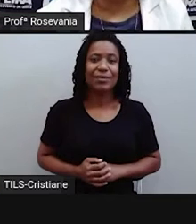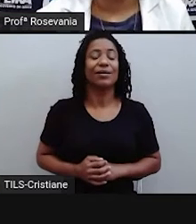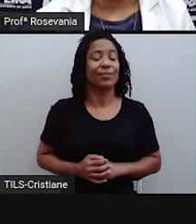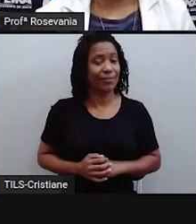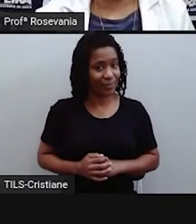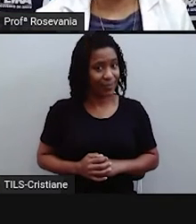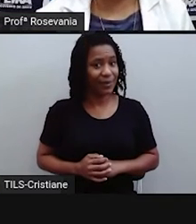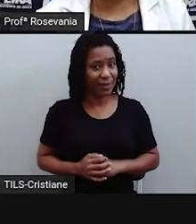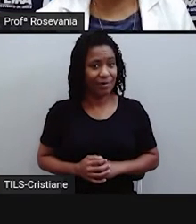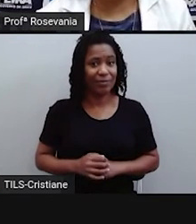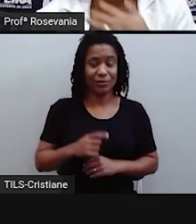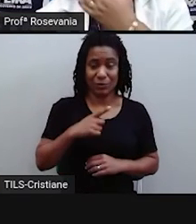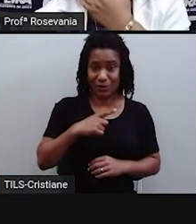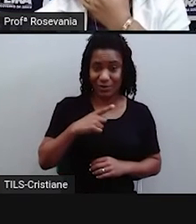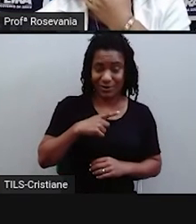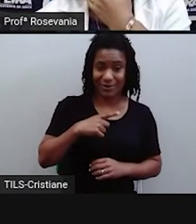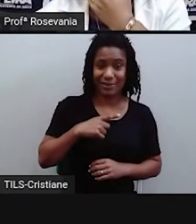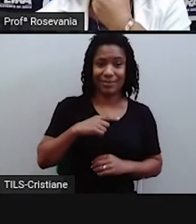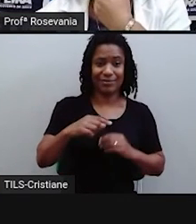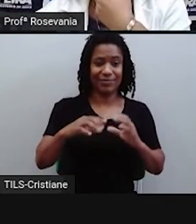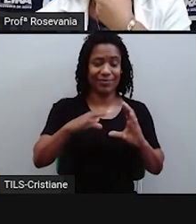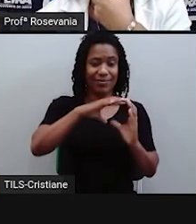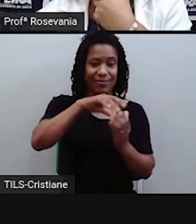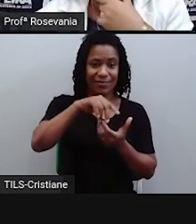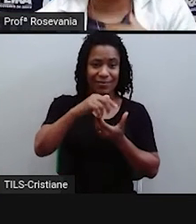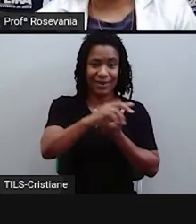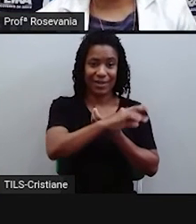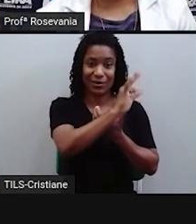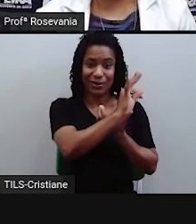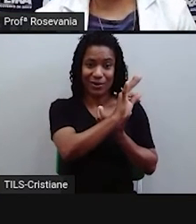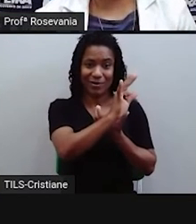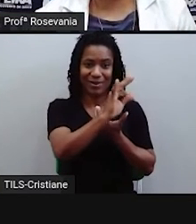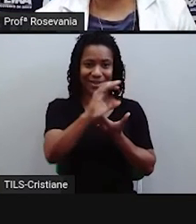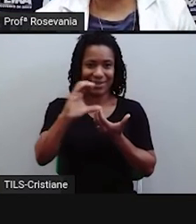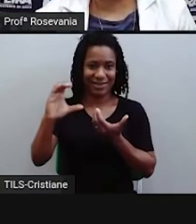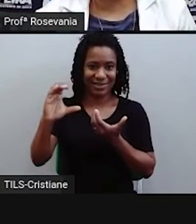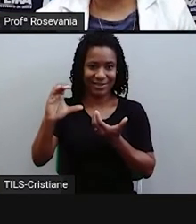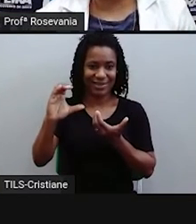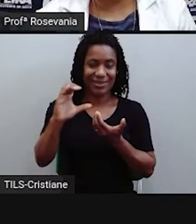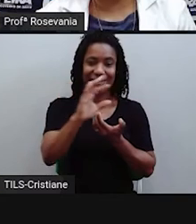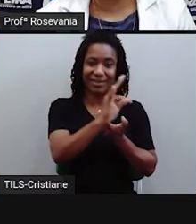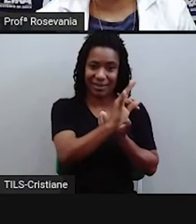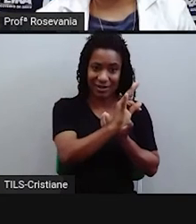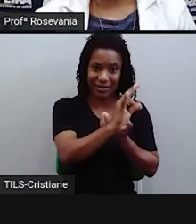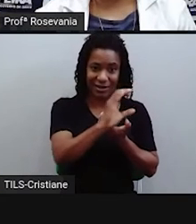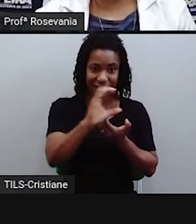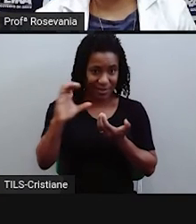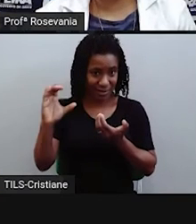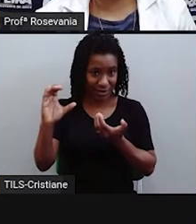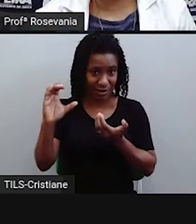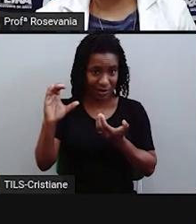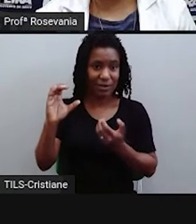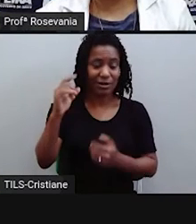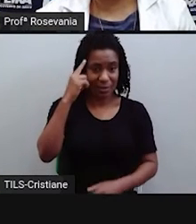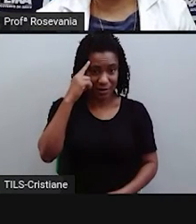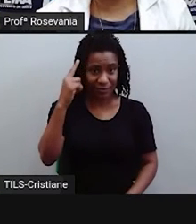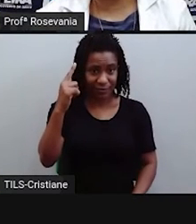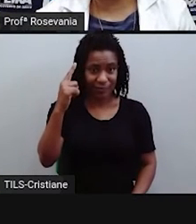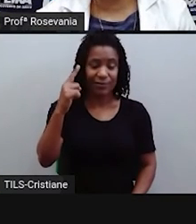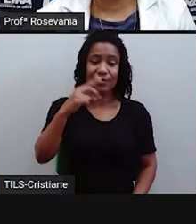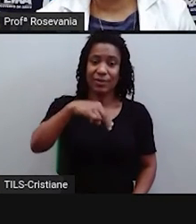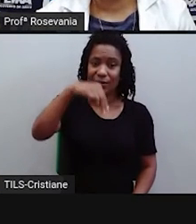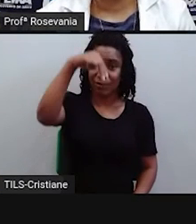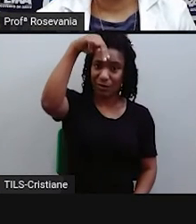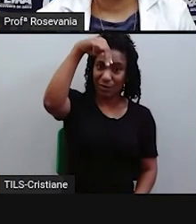trópicos, que eu tenho aqui, né, o trópico de câncer, que ele fica ao norte e aqui a